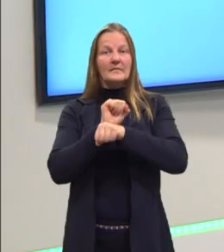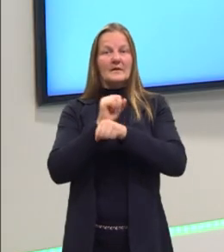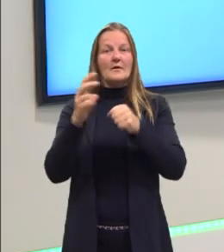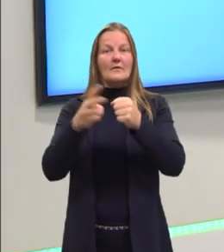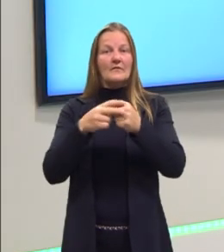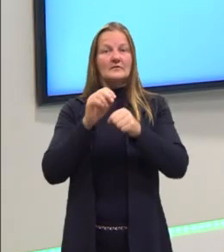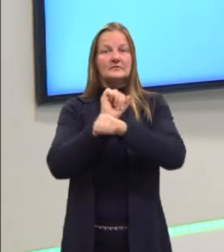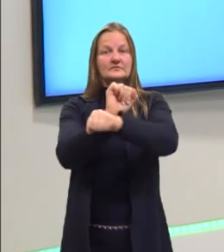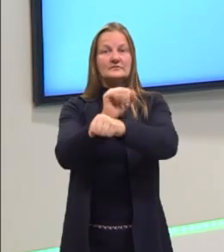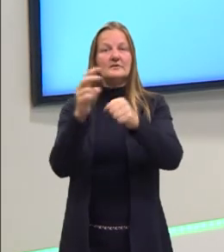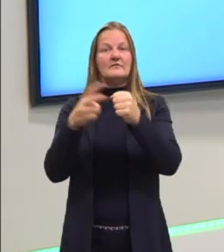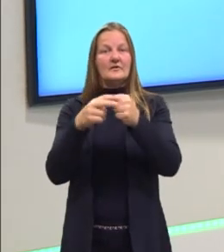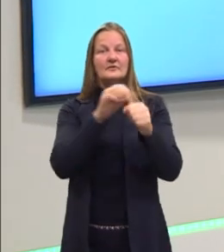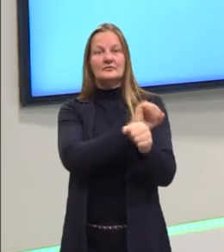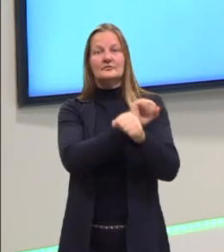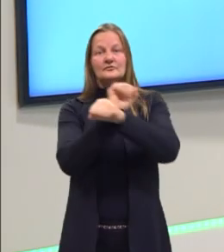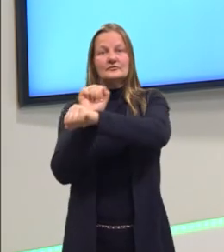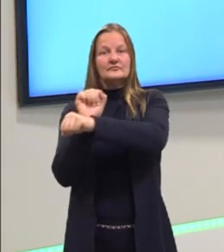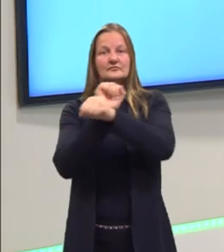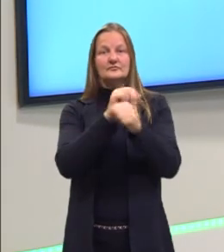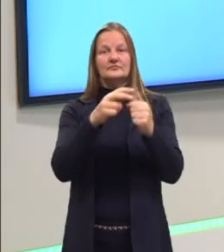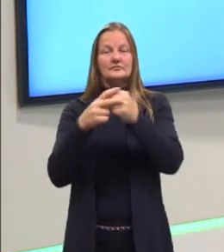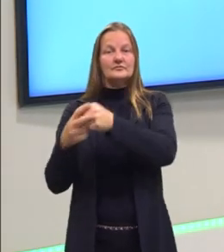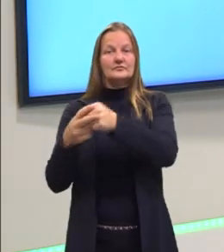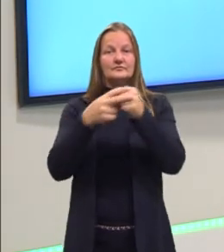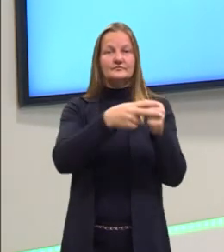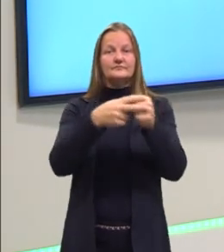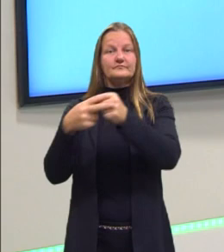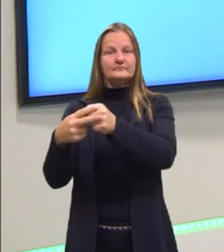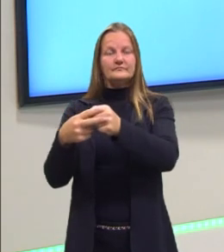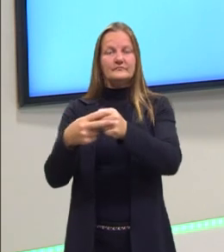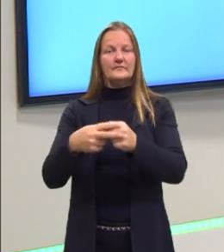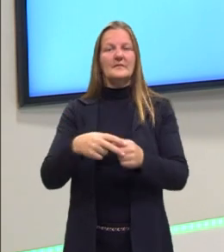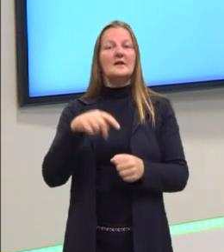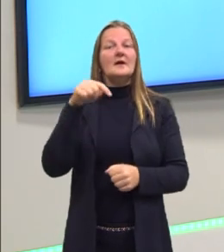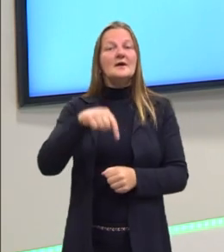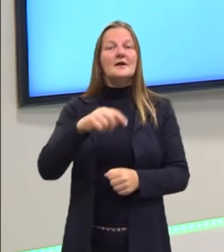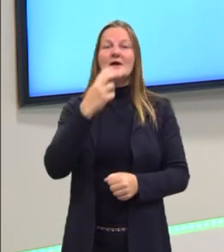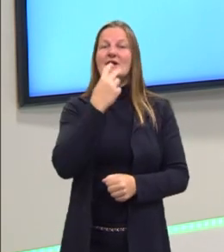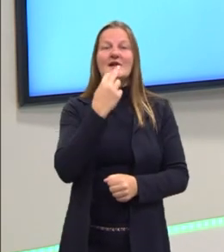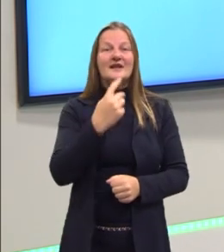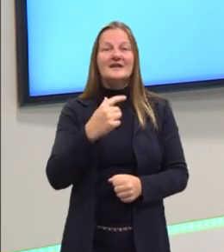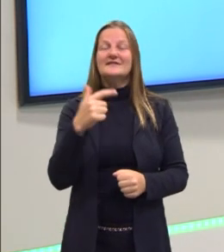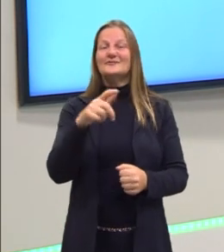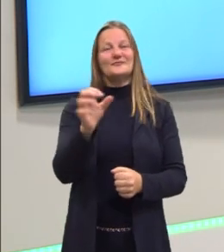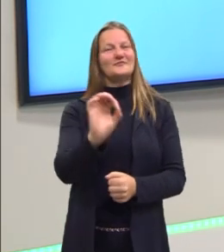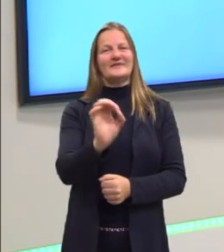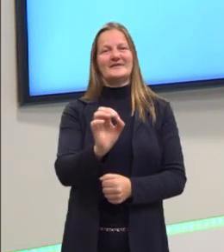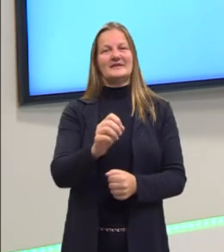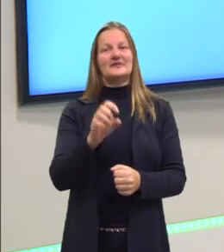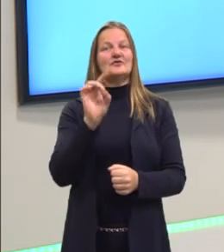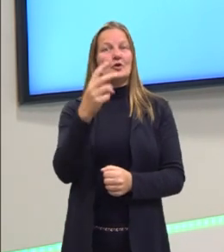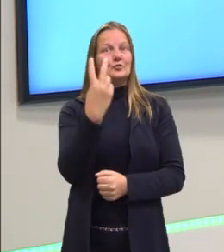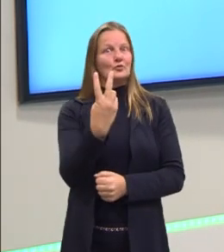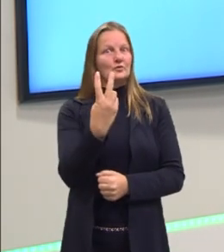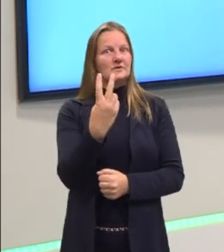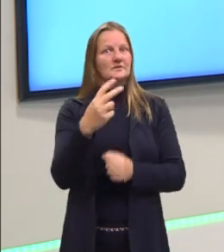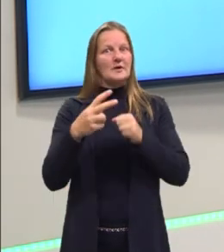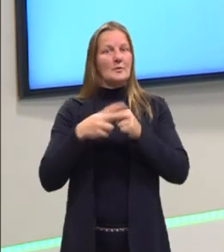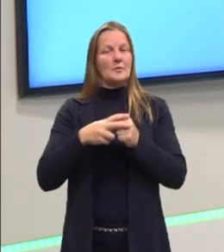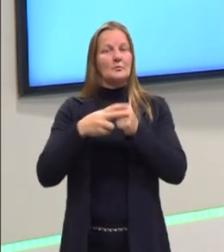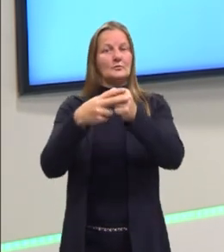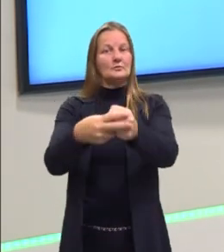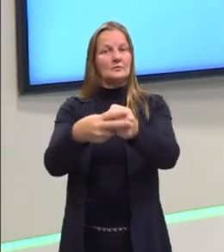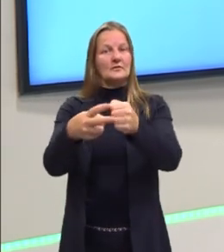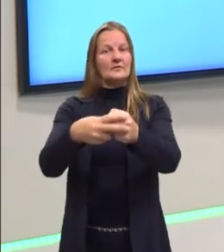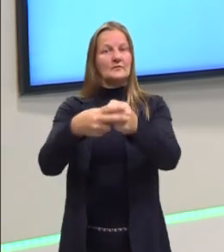voz reflexiva. Na língua inglesa, voz reflexiva não aparece, então nós temos apenas voz passiva e voz